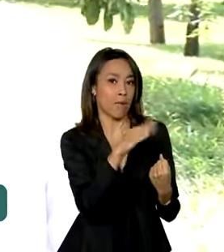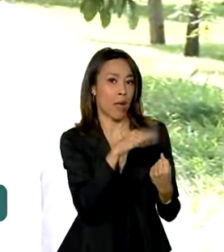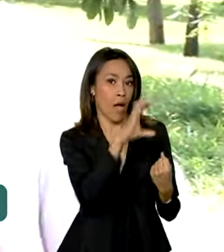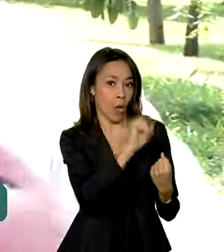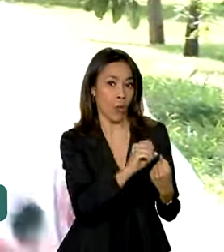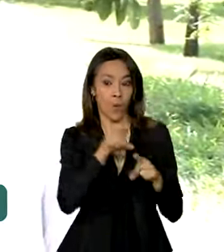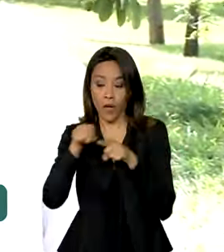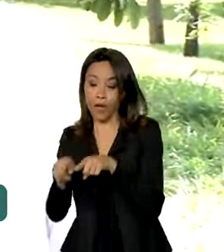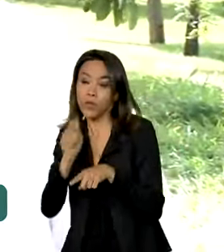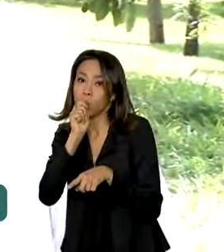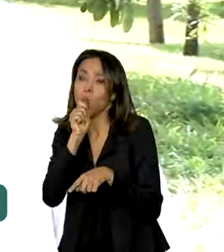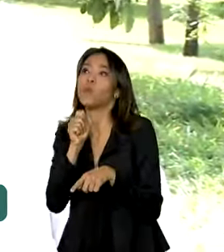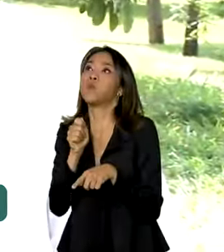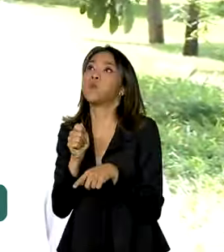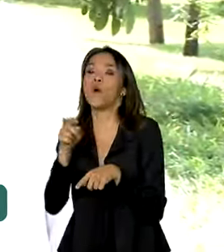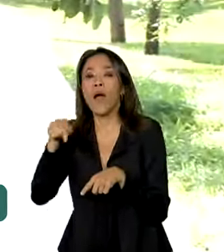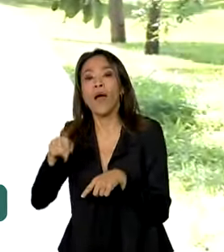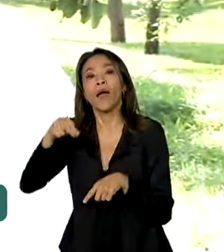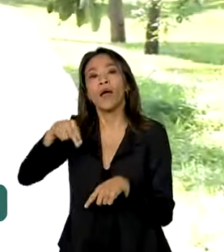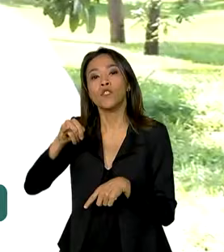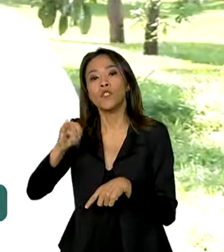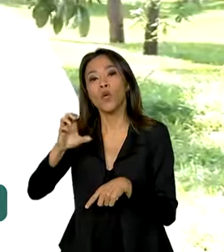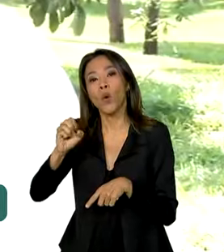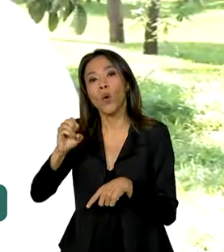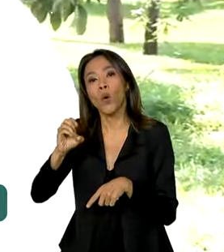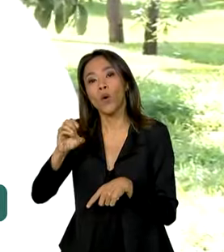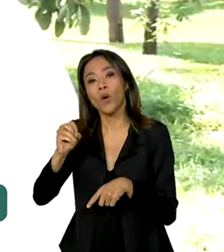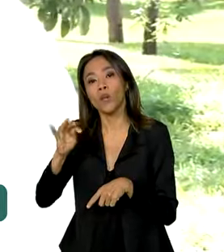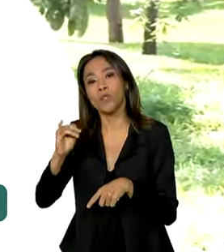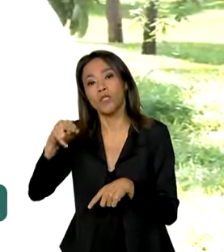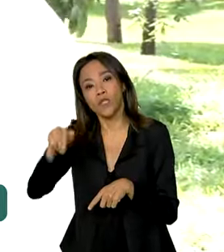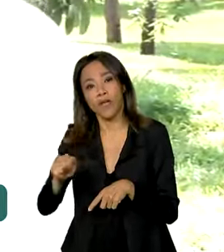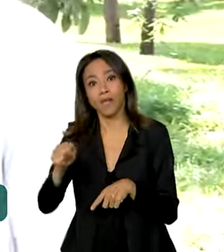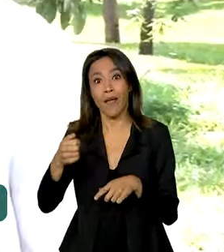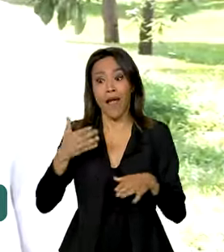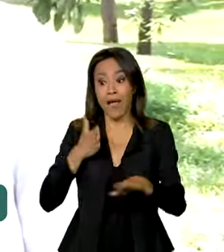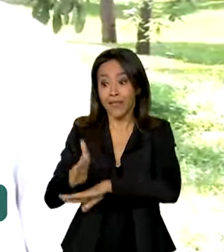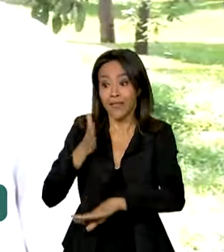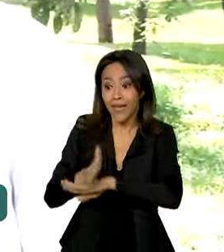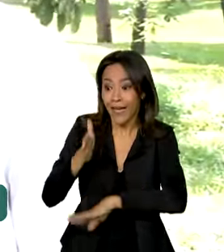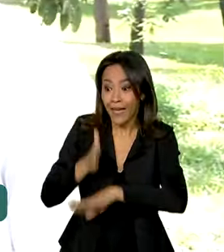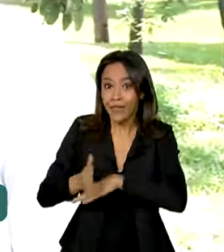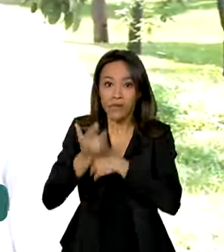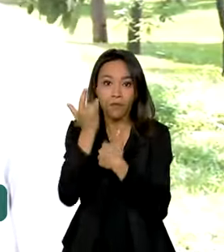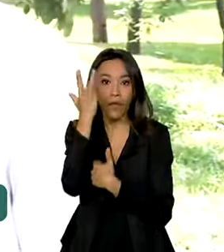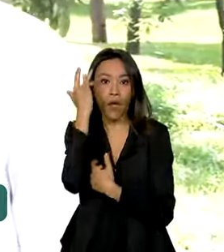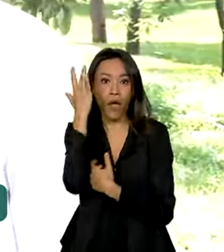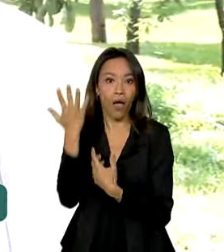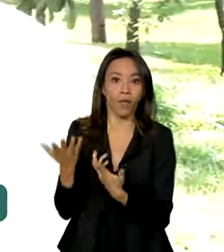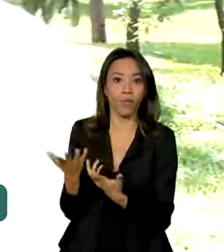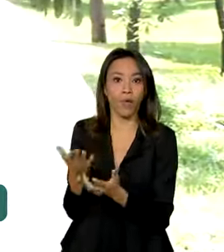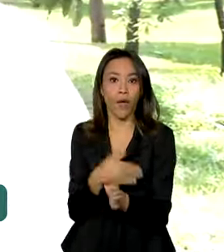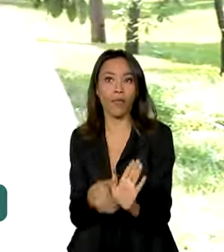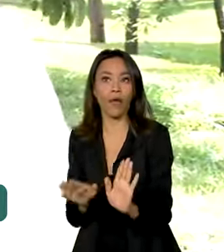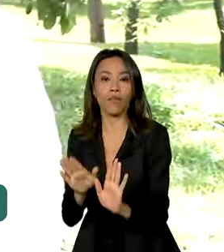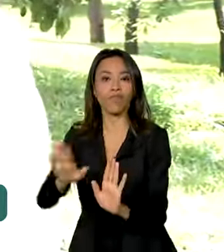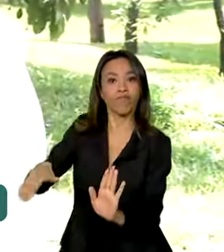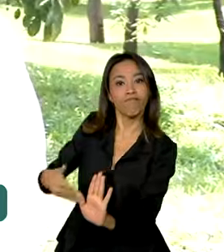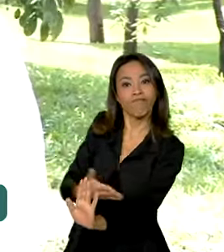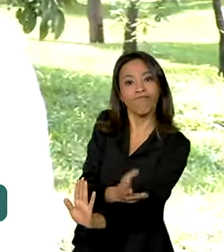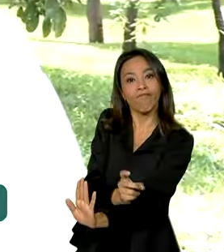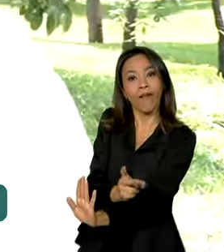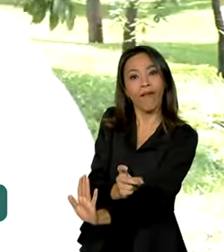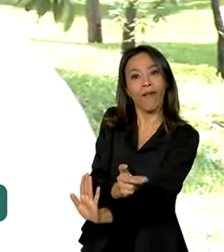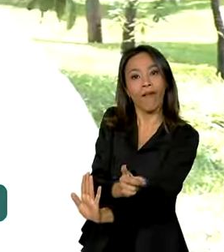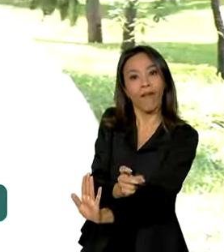tanto, ele vai trabalhar basicamente com a nicotina. Hoje, a dificuldade de acesso alimenta o mercado paralelo. Pode parecer